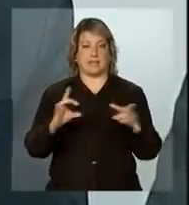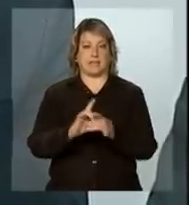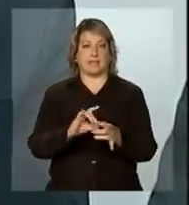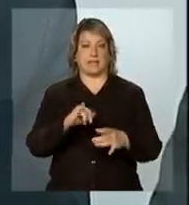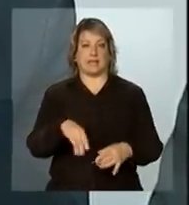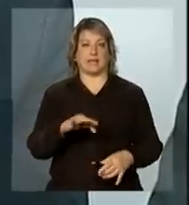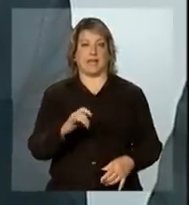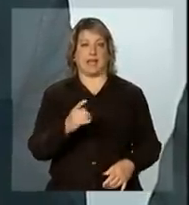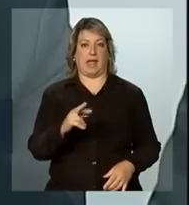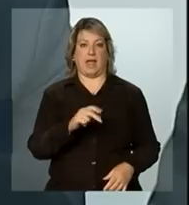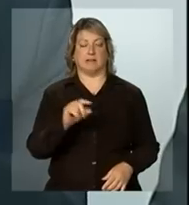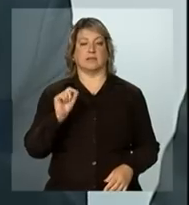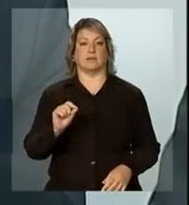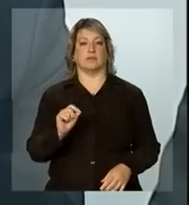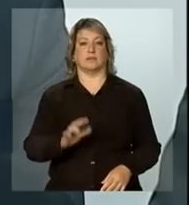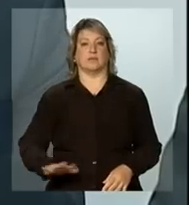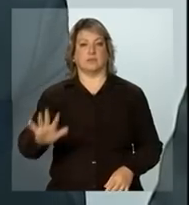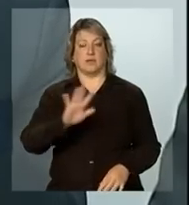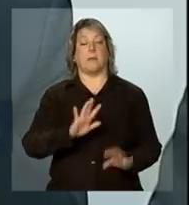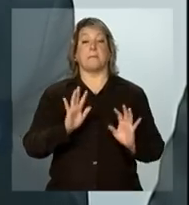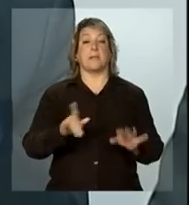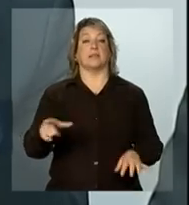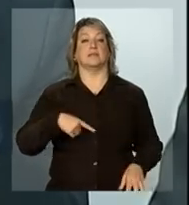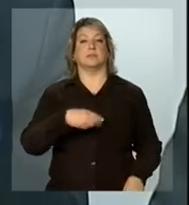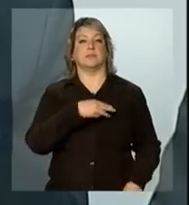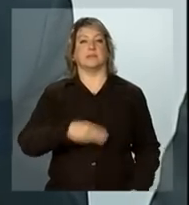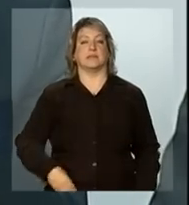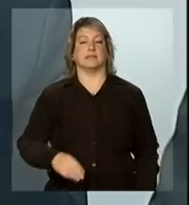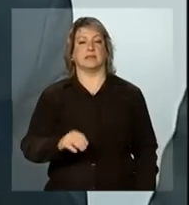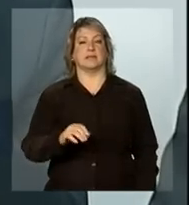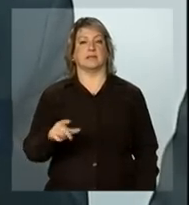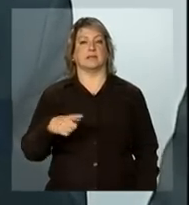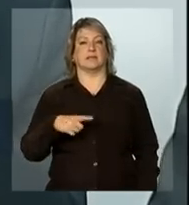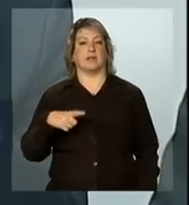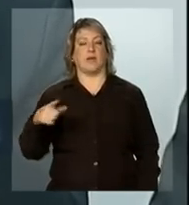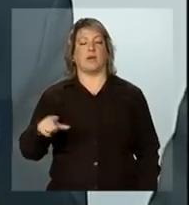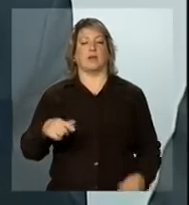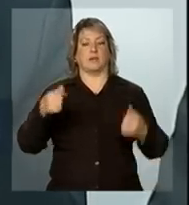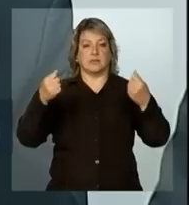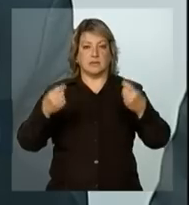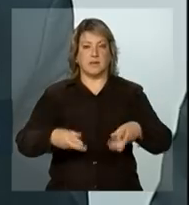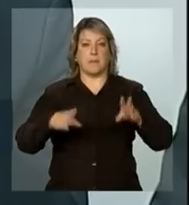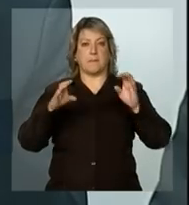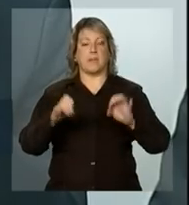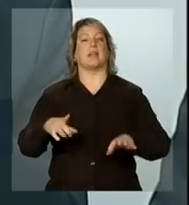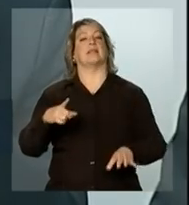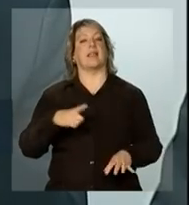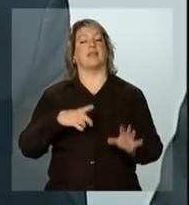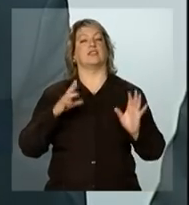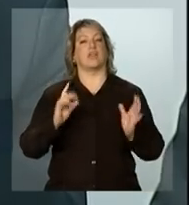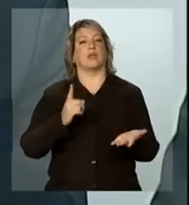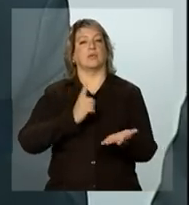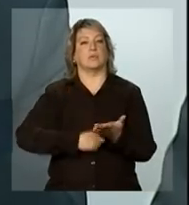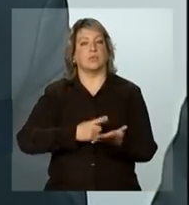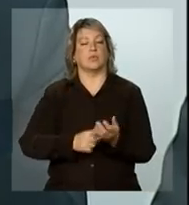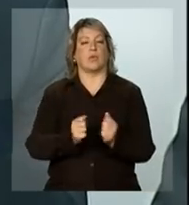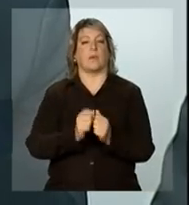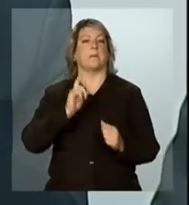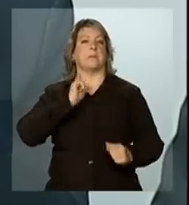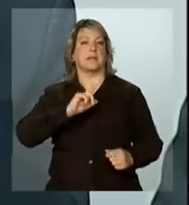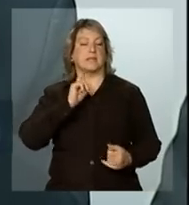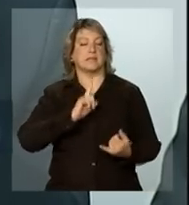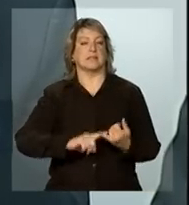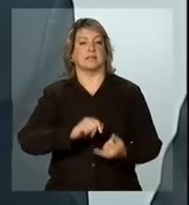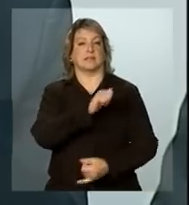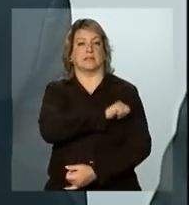Agnaldo Ribeiro colocou muito bem, já existem instrumentos acordados, formalizados com Minas Gerais e